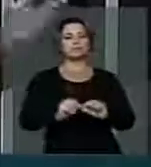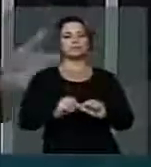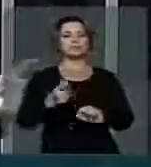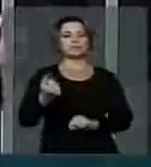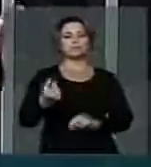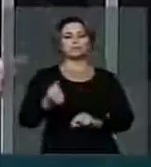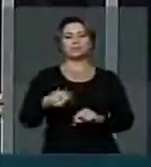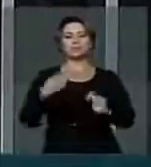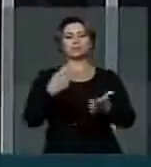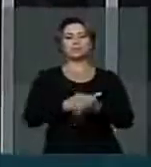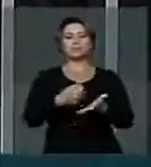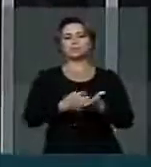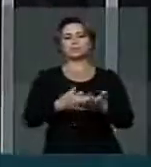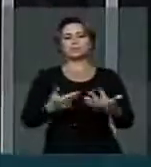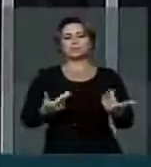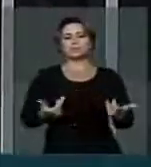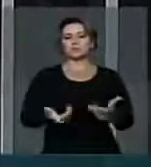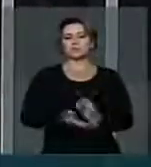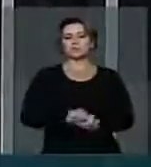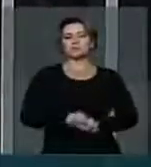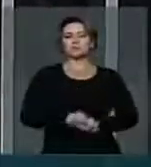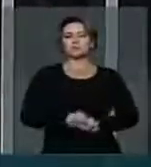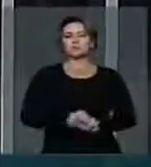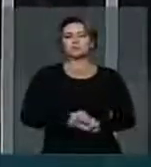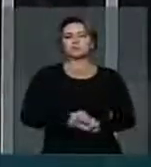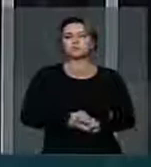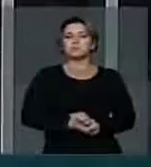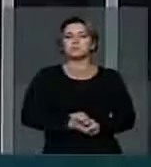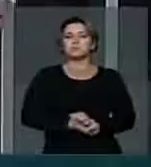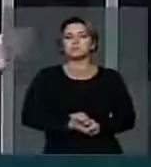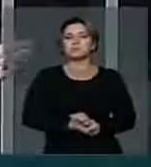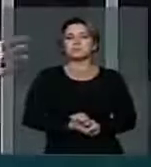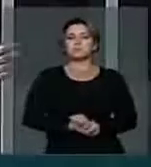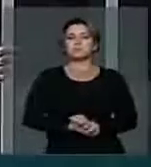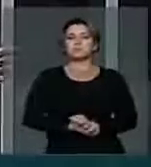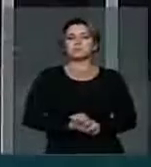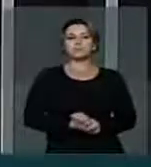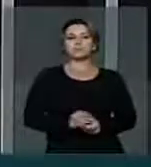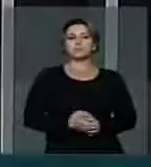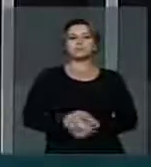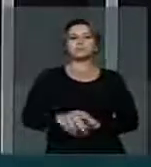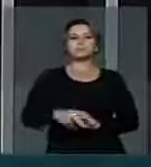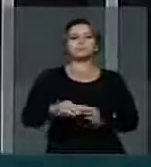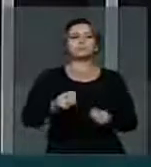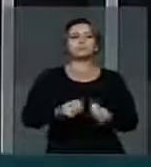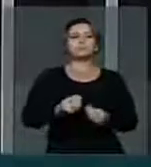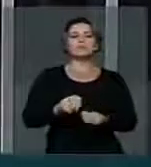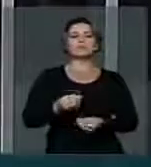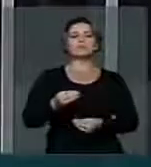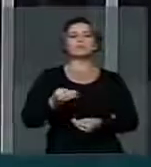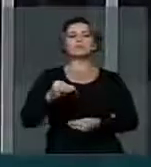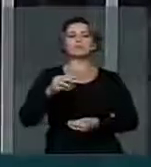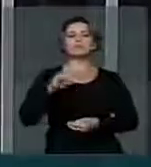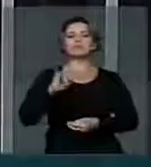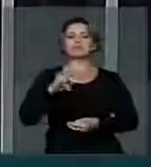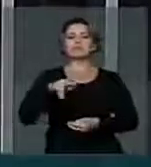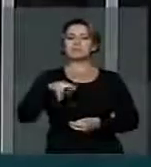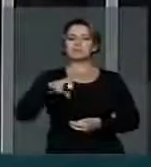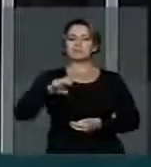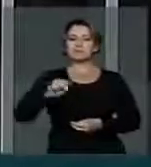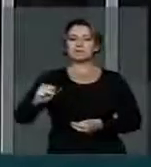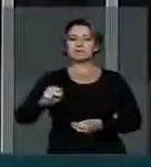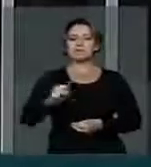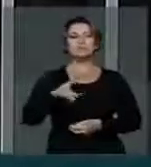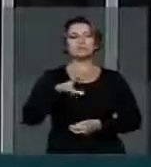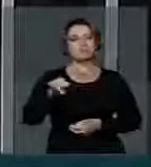preços de produtos ou serviços. E a receita do INSS vai se